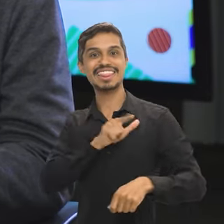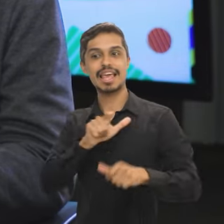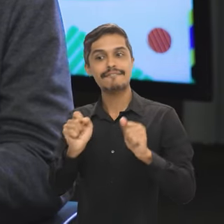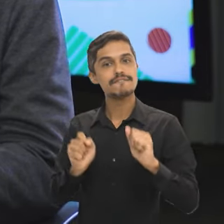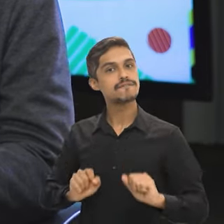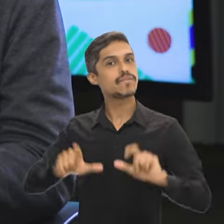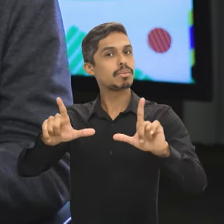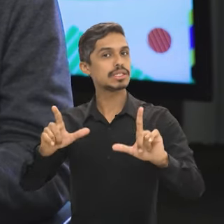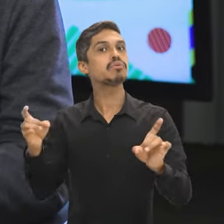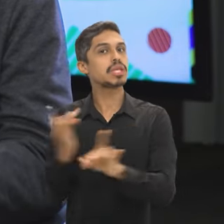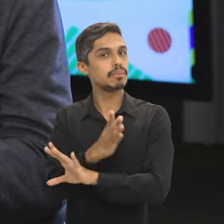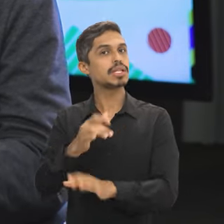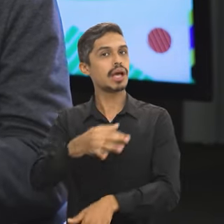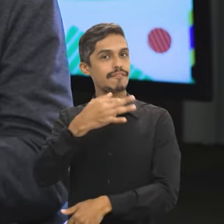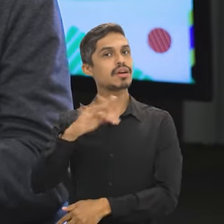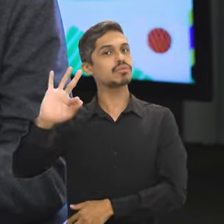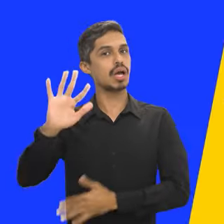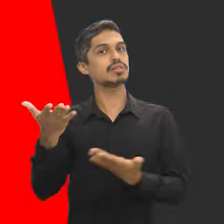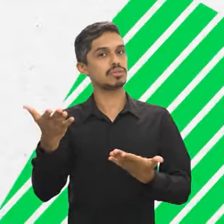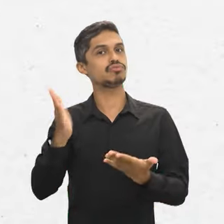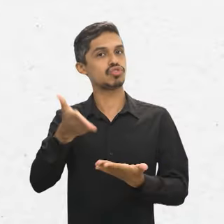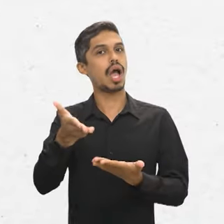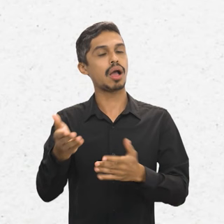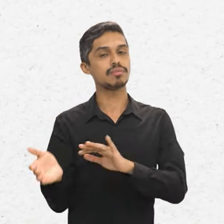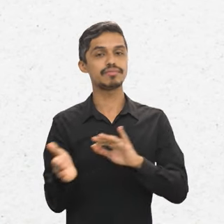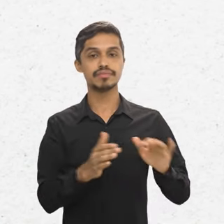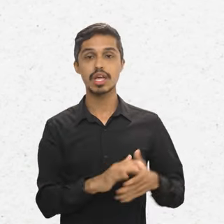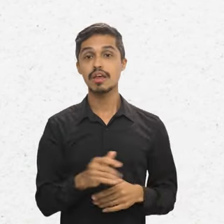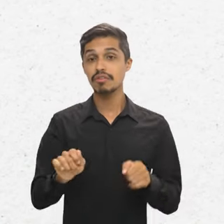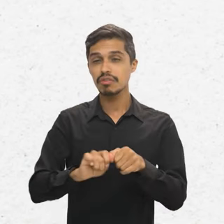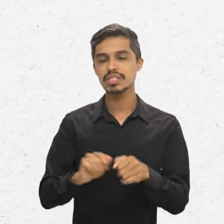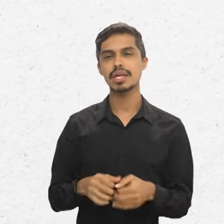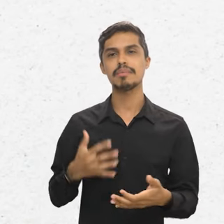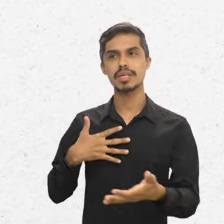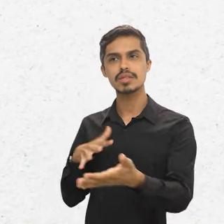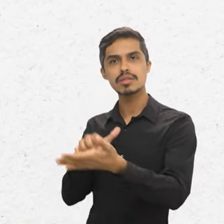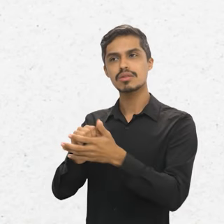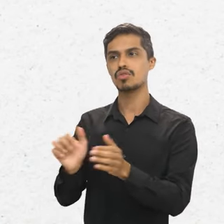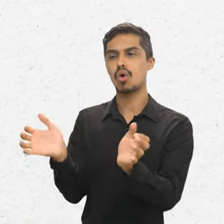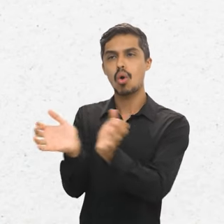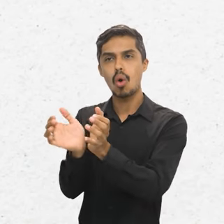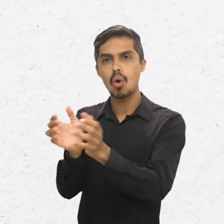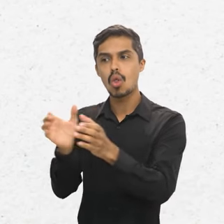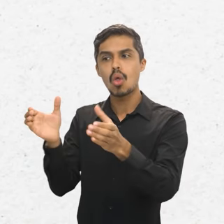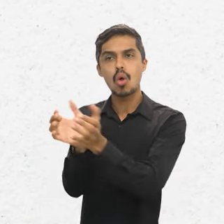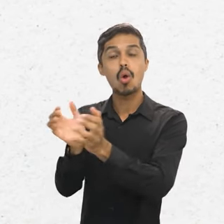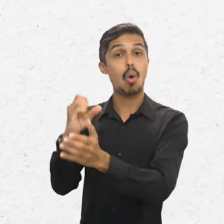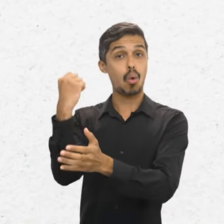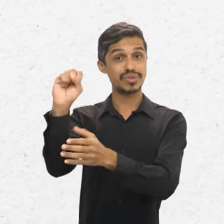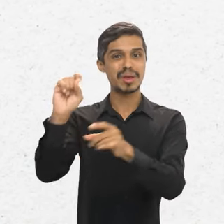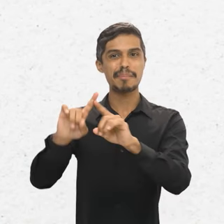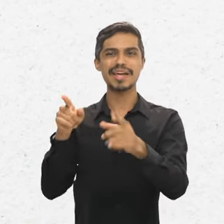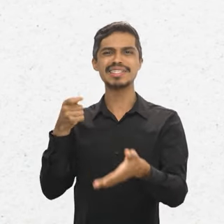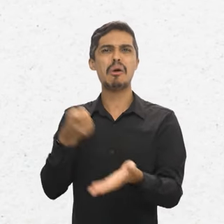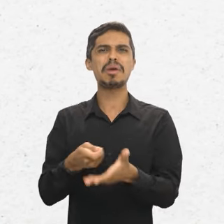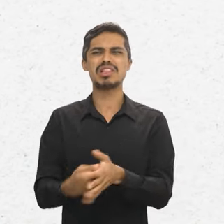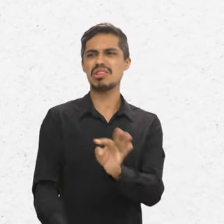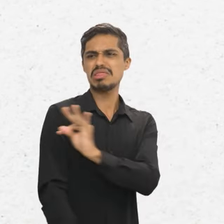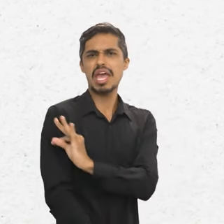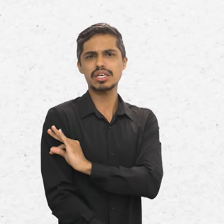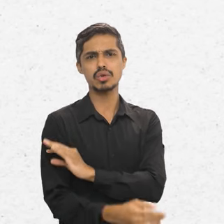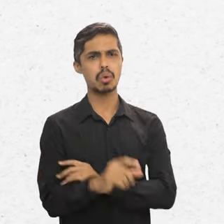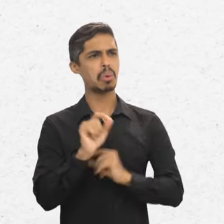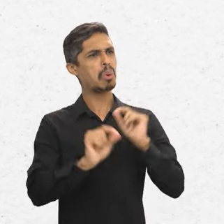concluído o seu curso de graduação. Fui fazer minha inscrição no bloco 8, mas os cargos ofertados estão exigindo